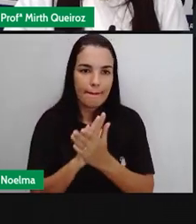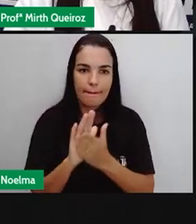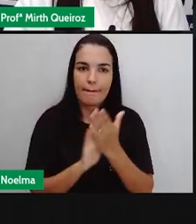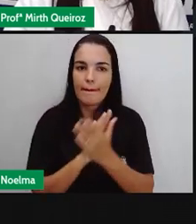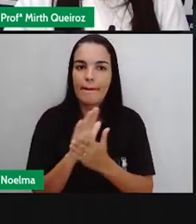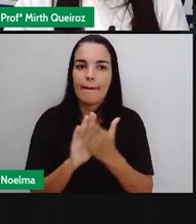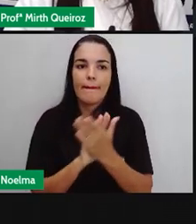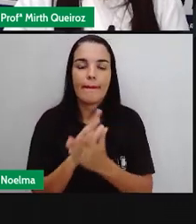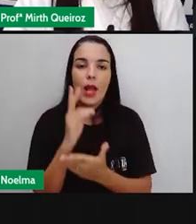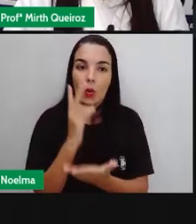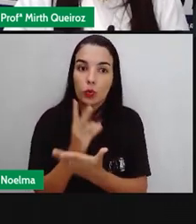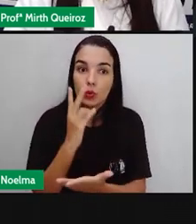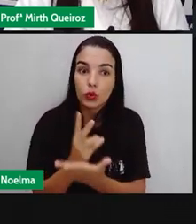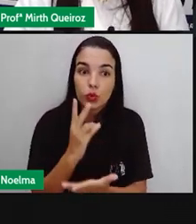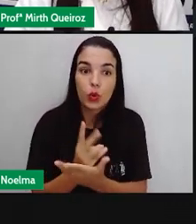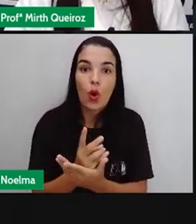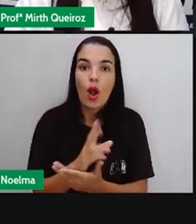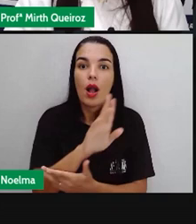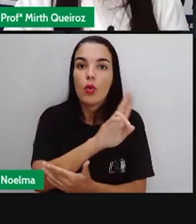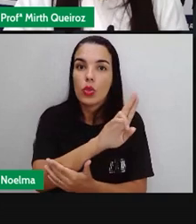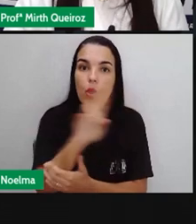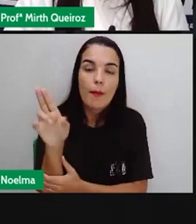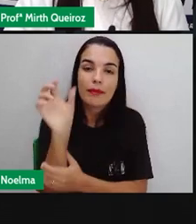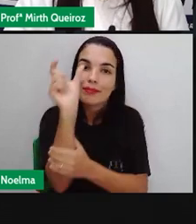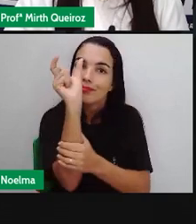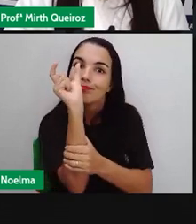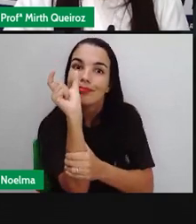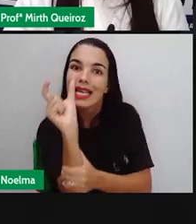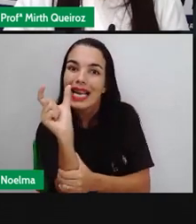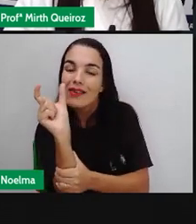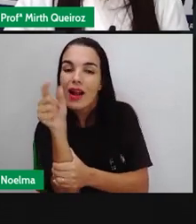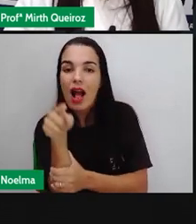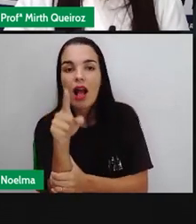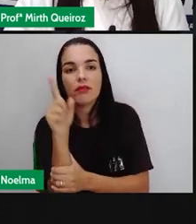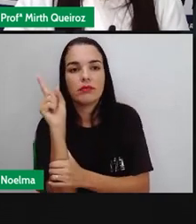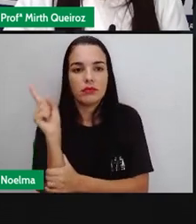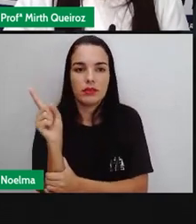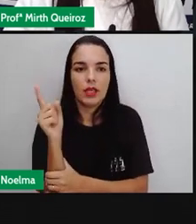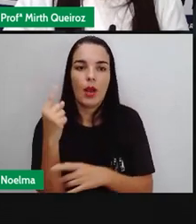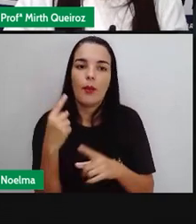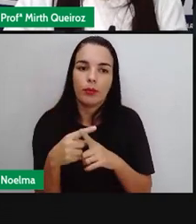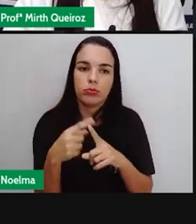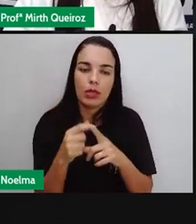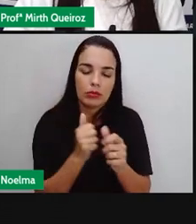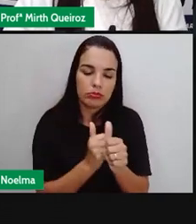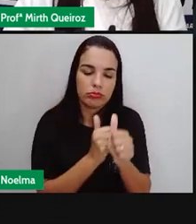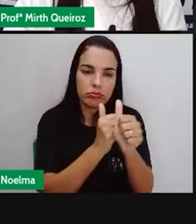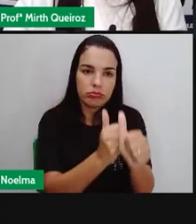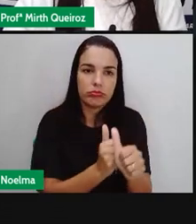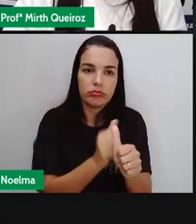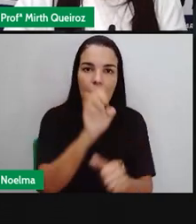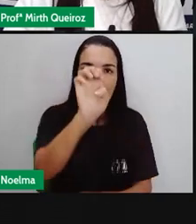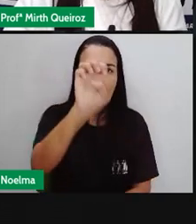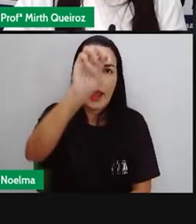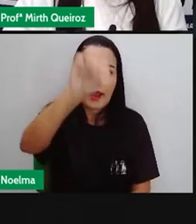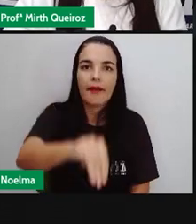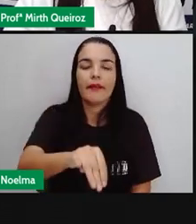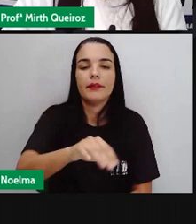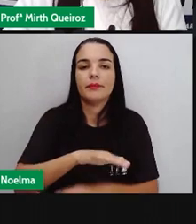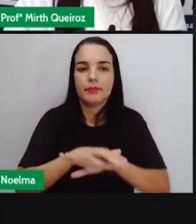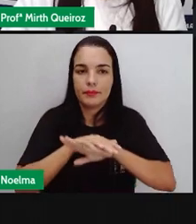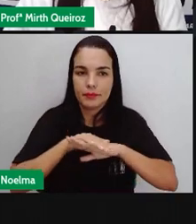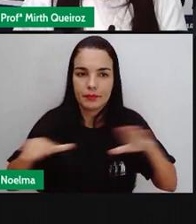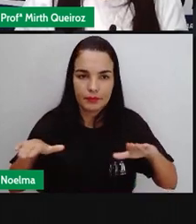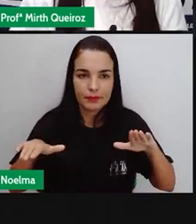Relatórios nos arquivos em anexo. Continuou aí de forma invariável, escrito aí